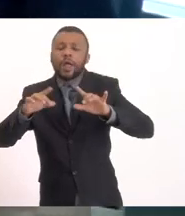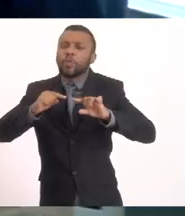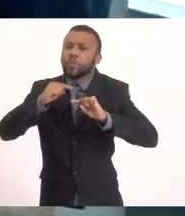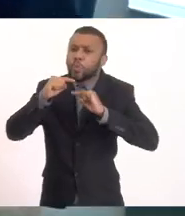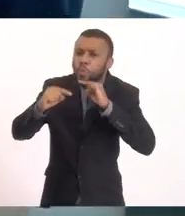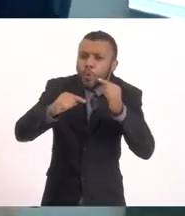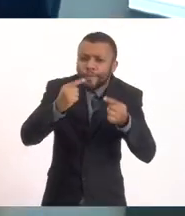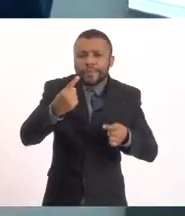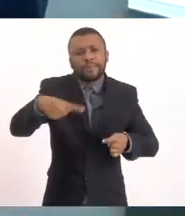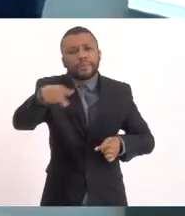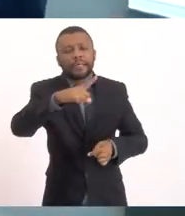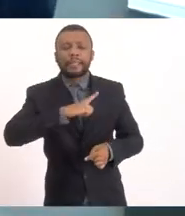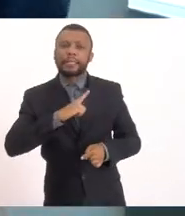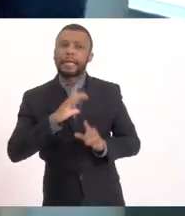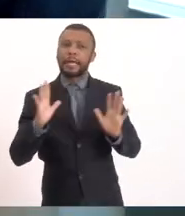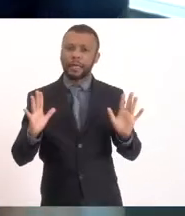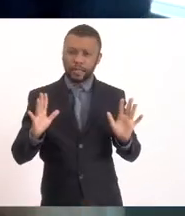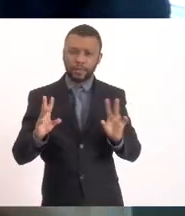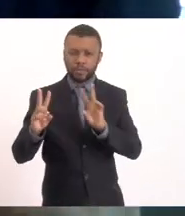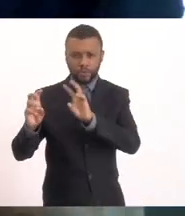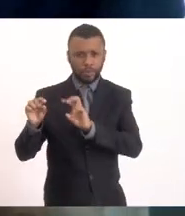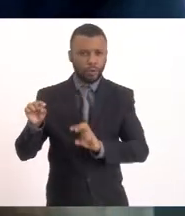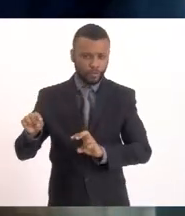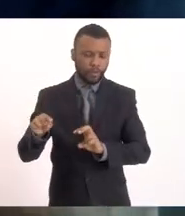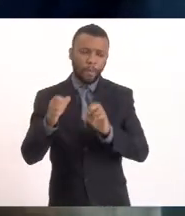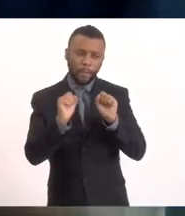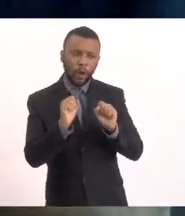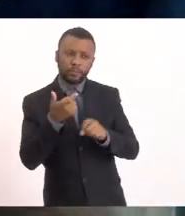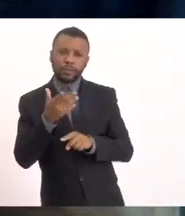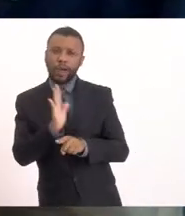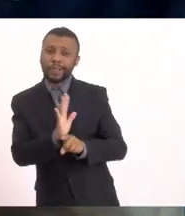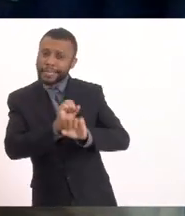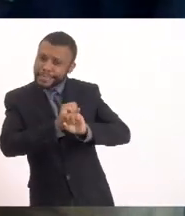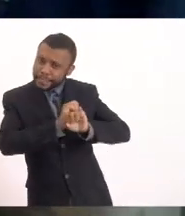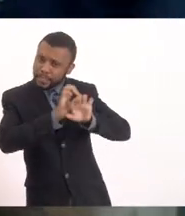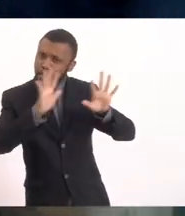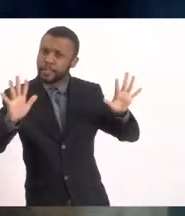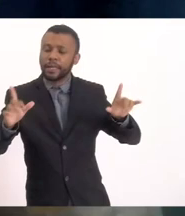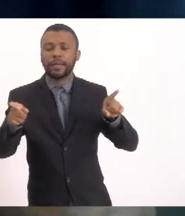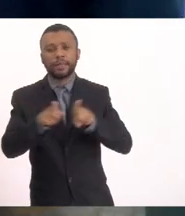porventura ter em relação a isso Em nome da Diretoria também